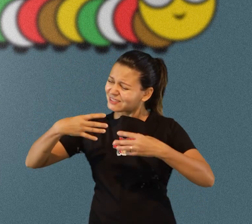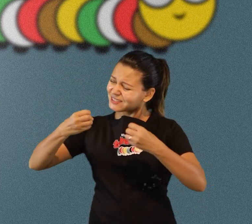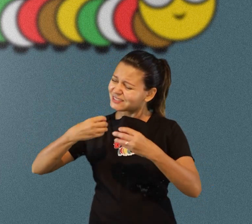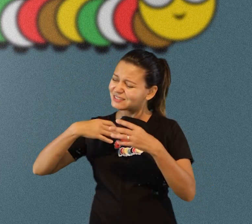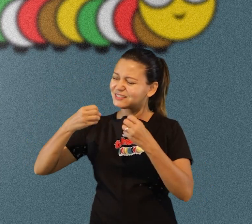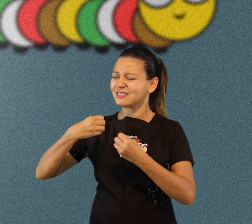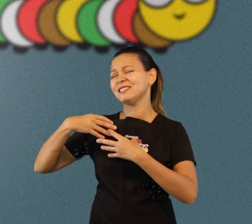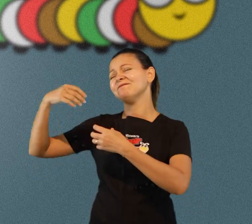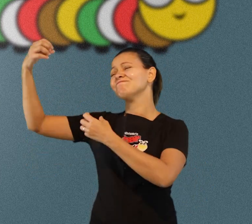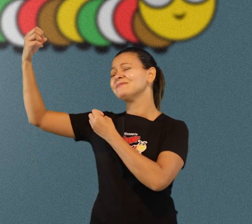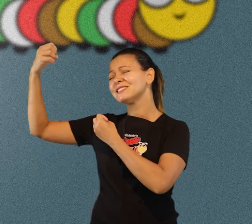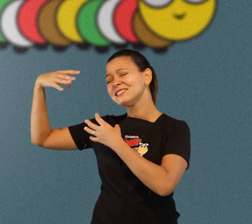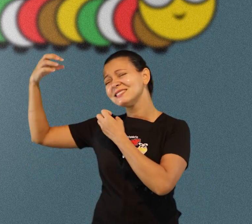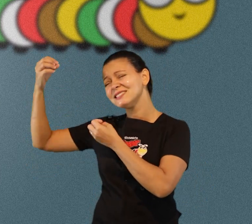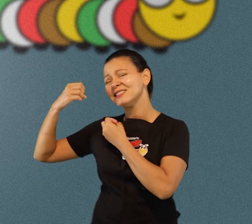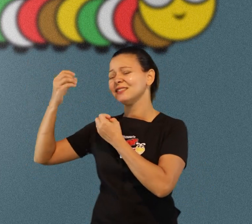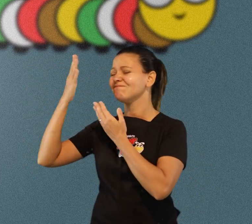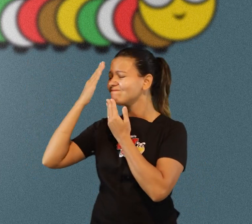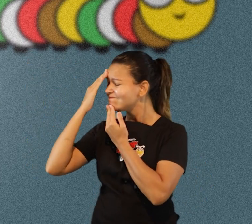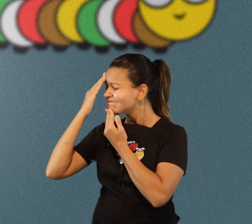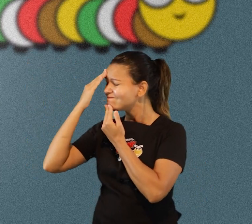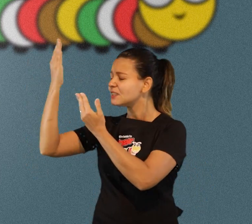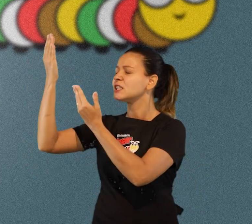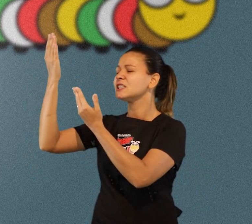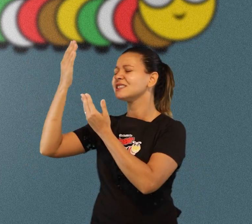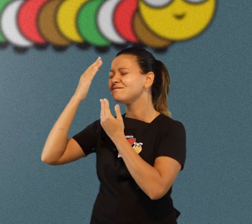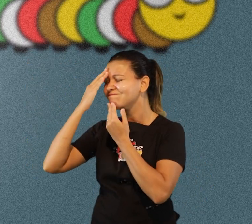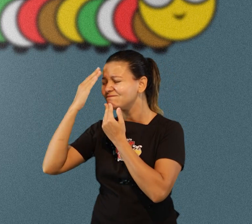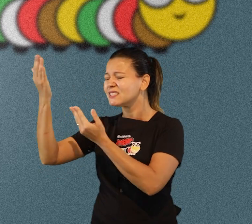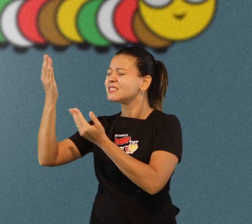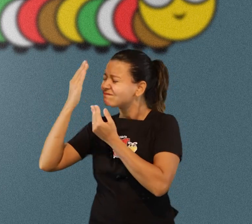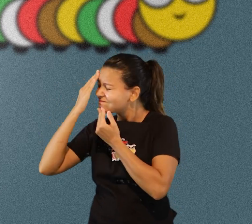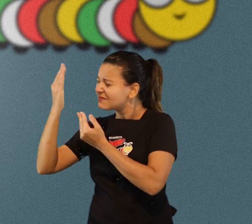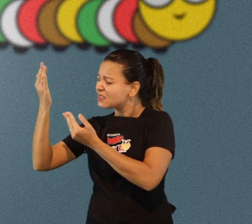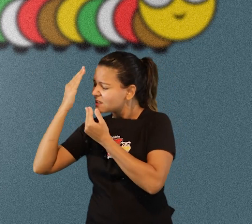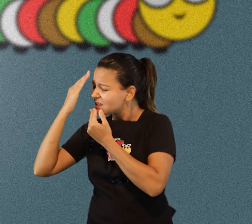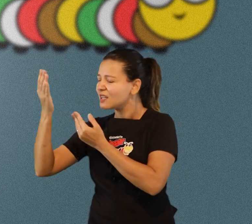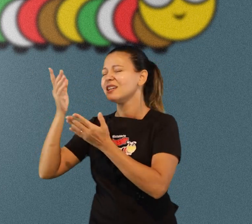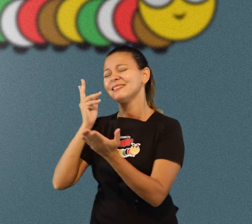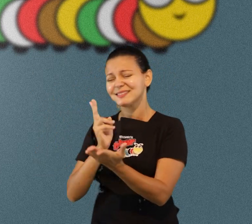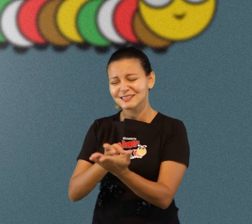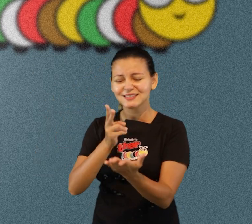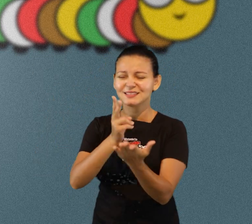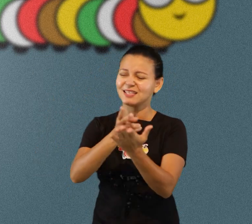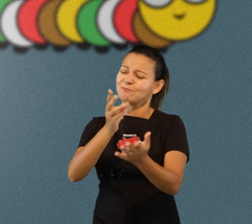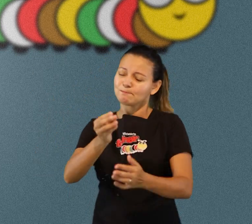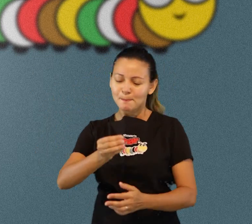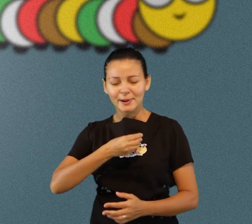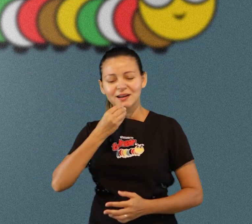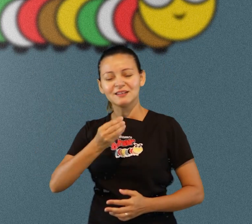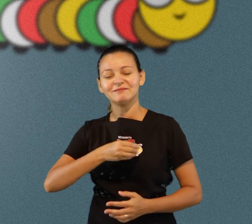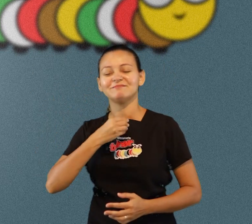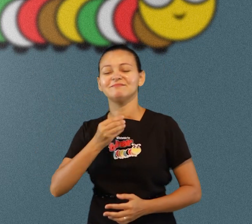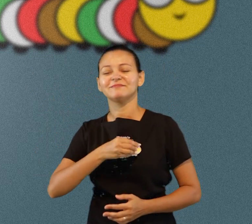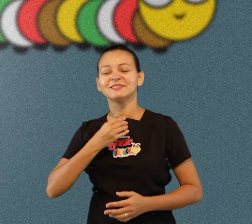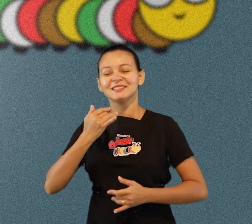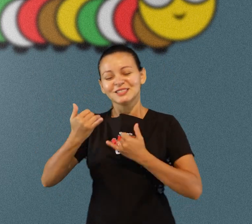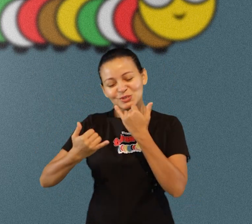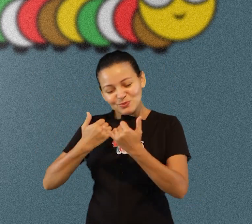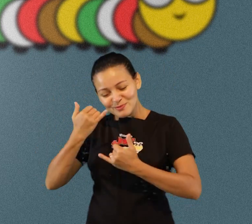bênção todos os dias me ensine e me ajude a me lembrar de ser agradecido